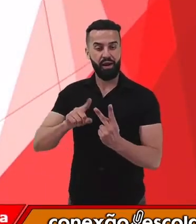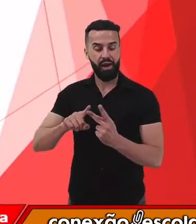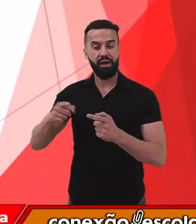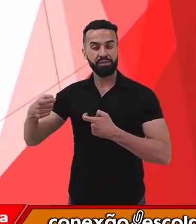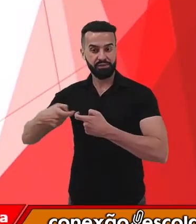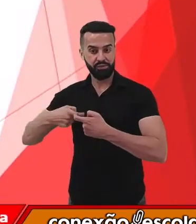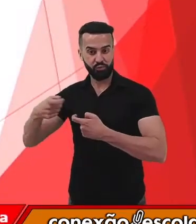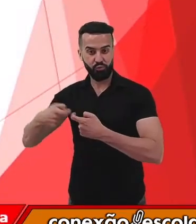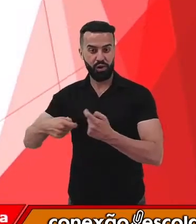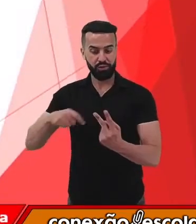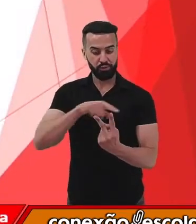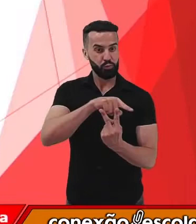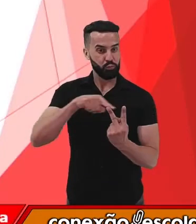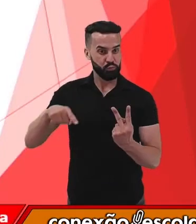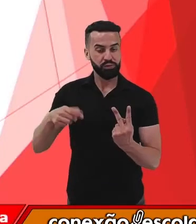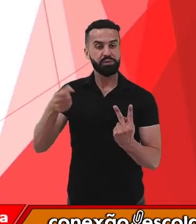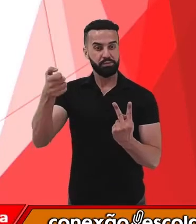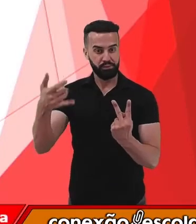elas que nós falaremos agora.